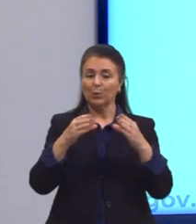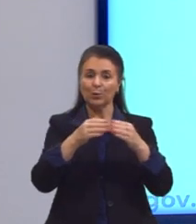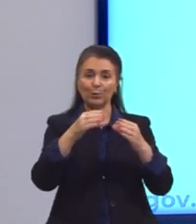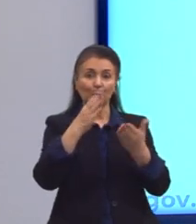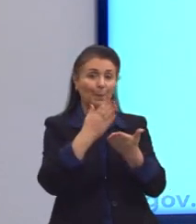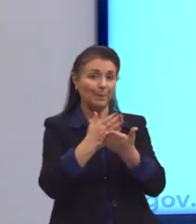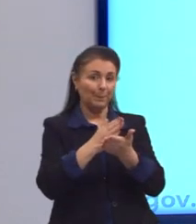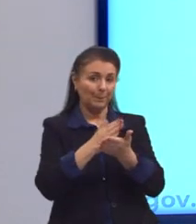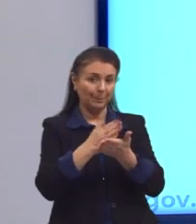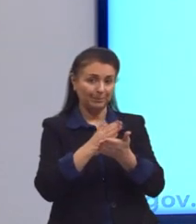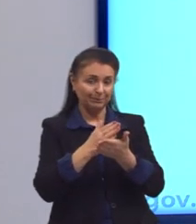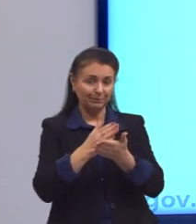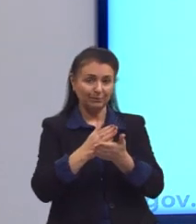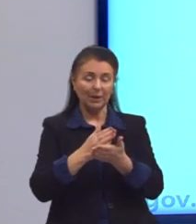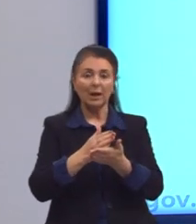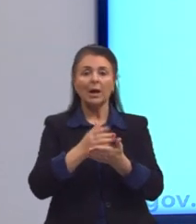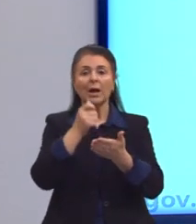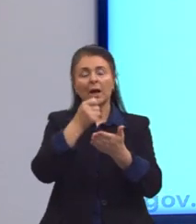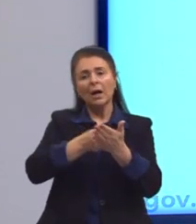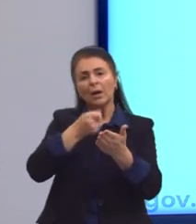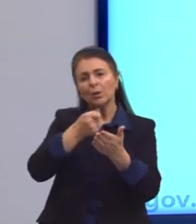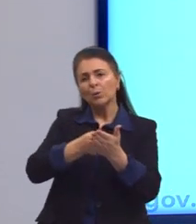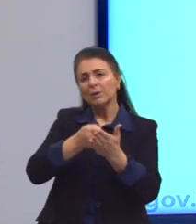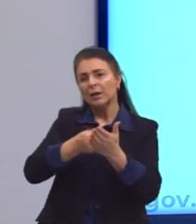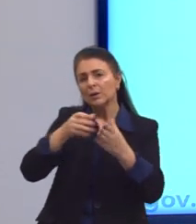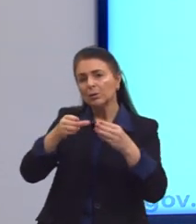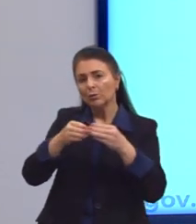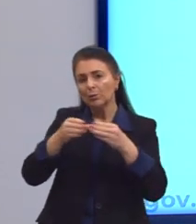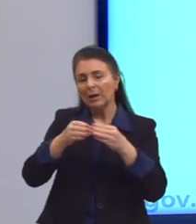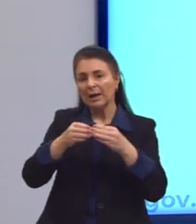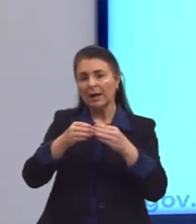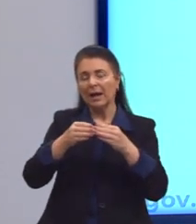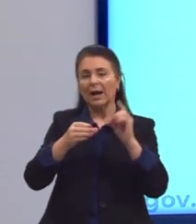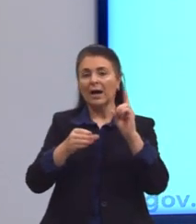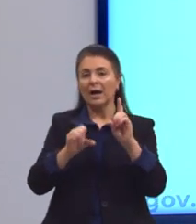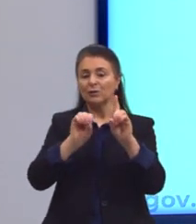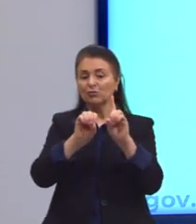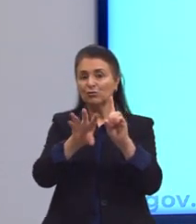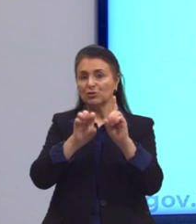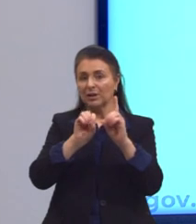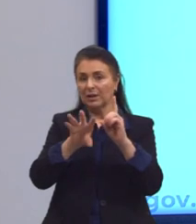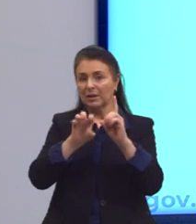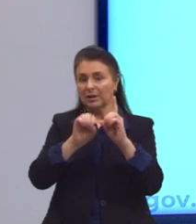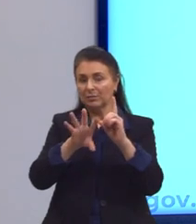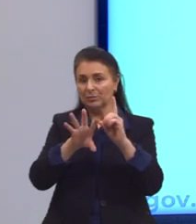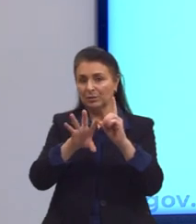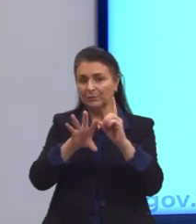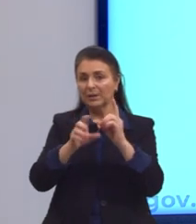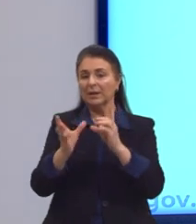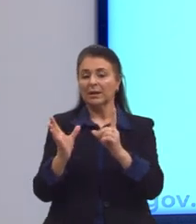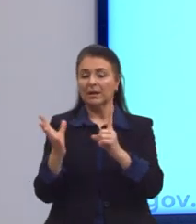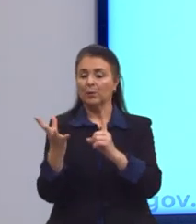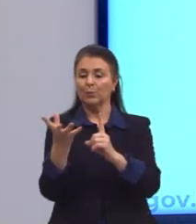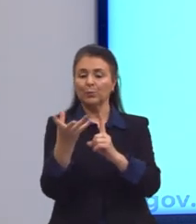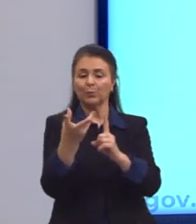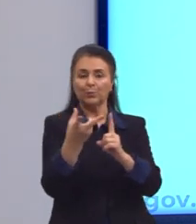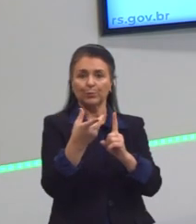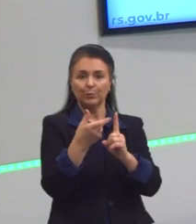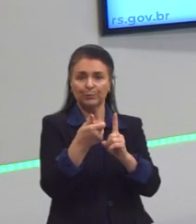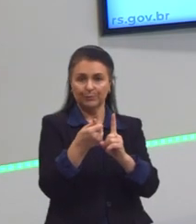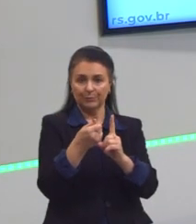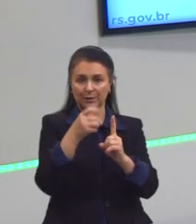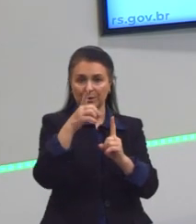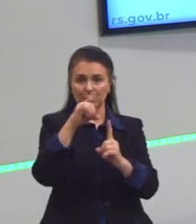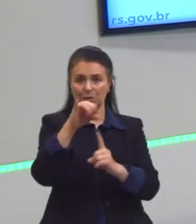A luta de classe para Marx, ela é uma dialética. O que é essa dialética? A dialética, lembra a dialética? A